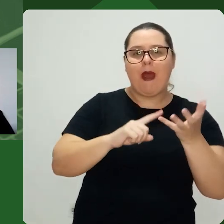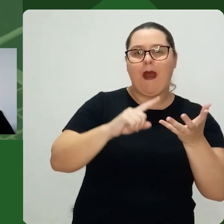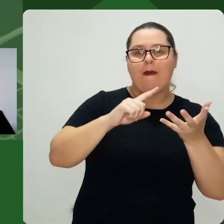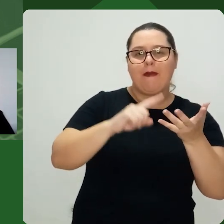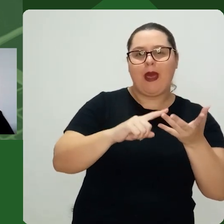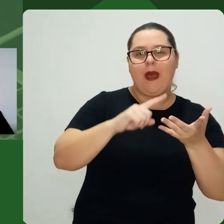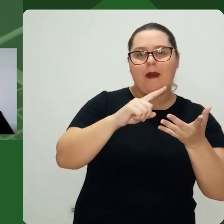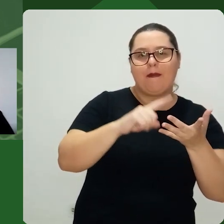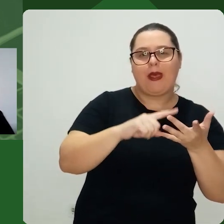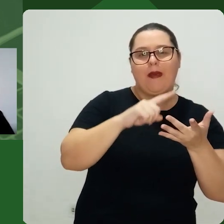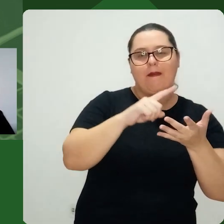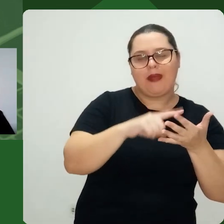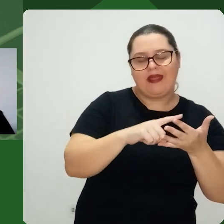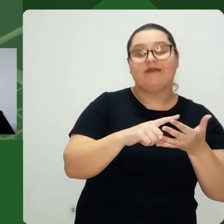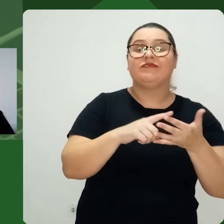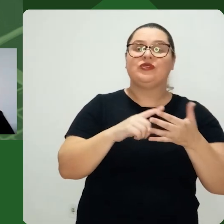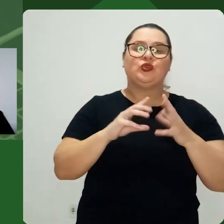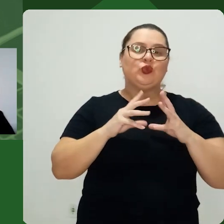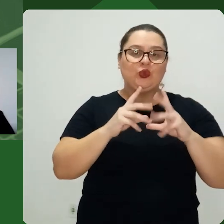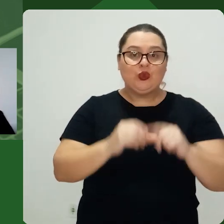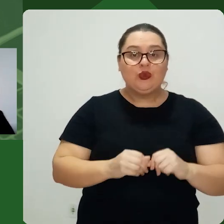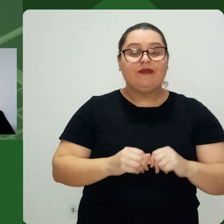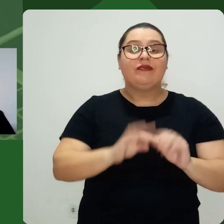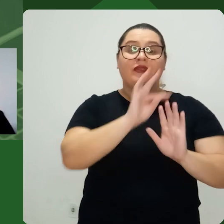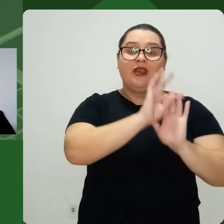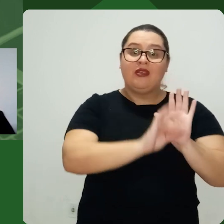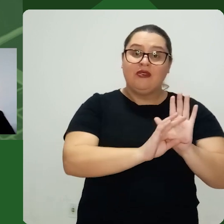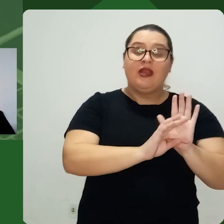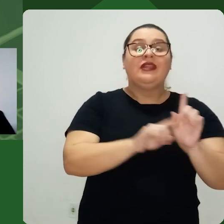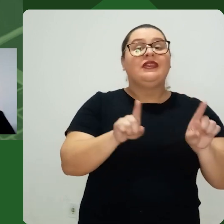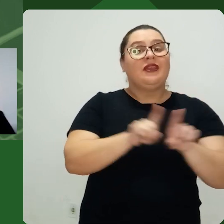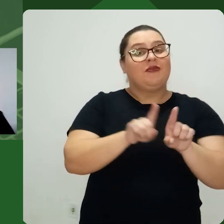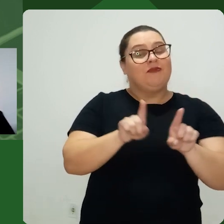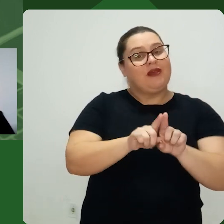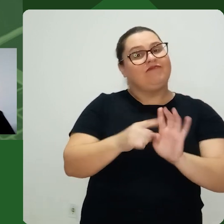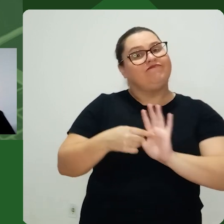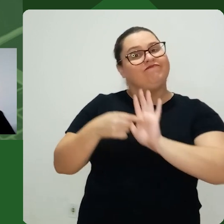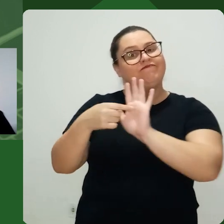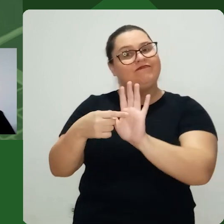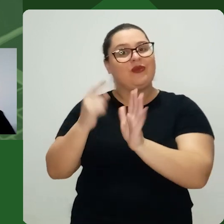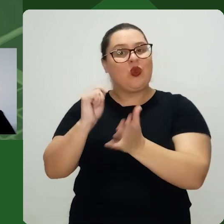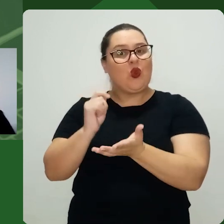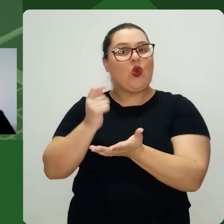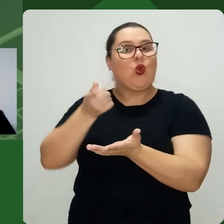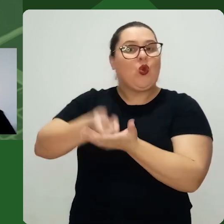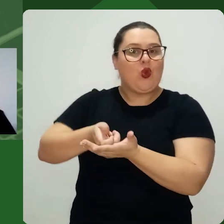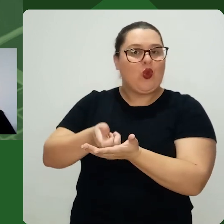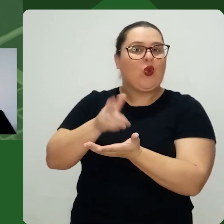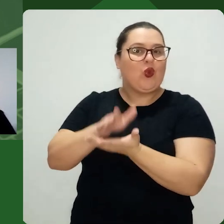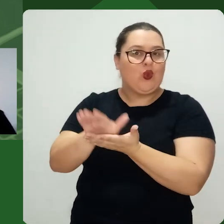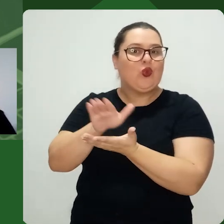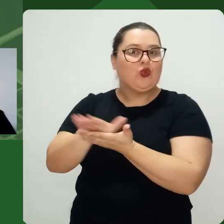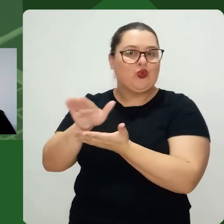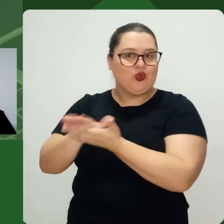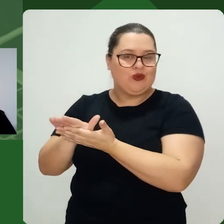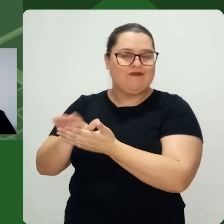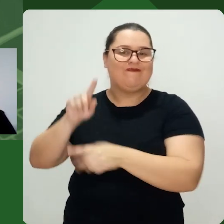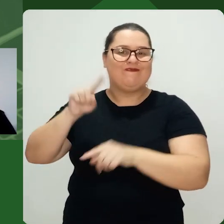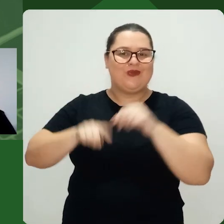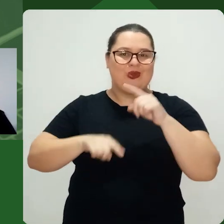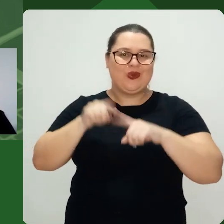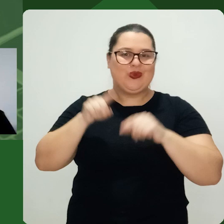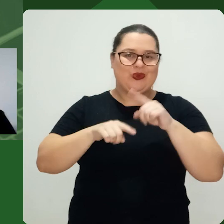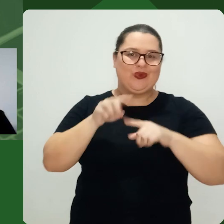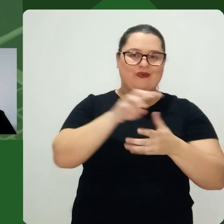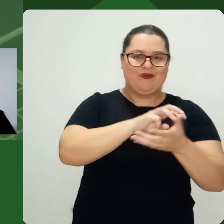Benefício econômico, funcional, enfim E no fim são apresentados também alguns custos Que esse